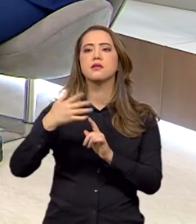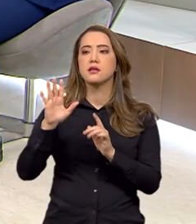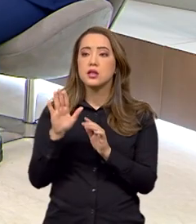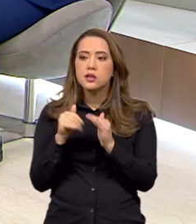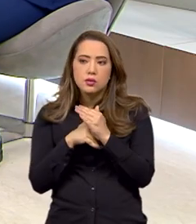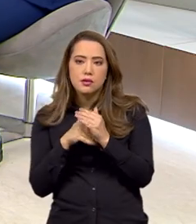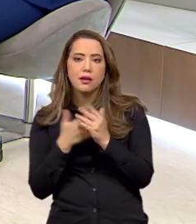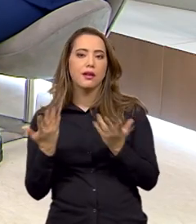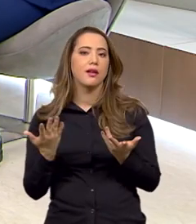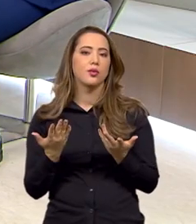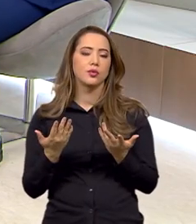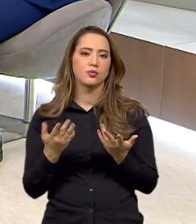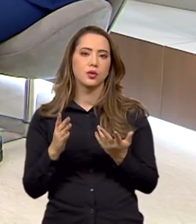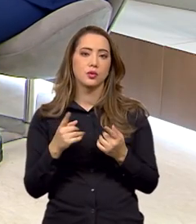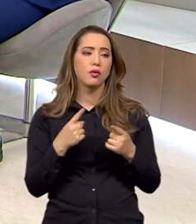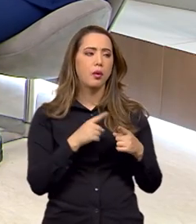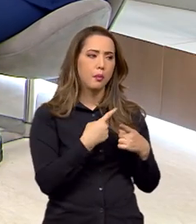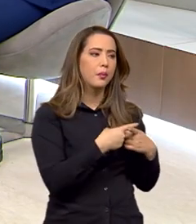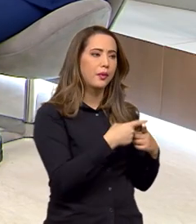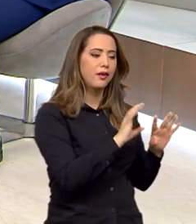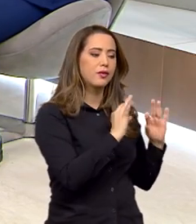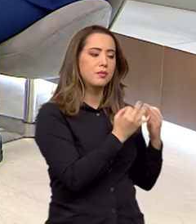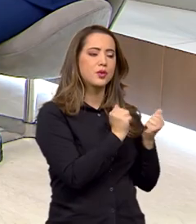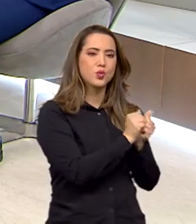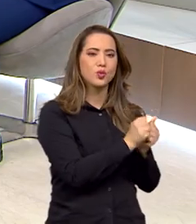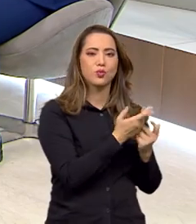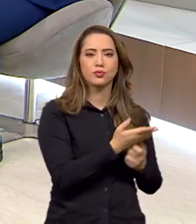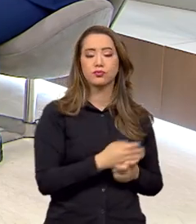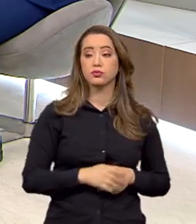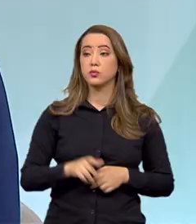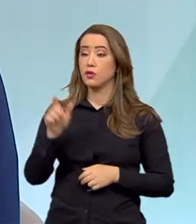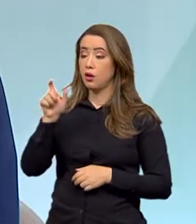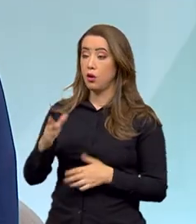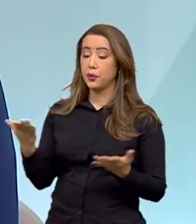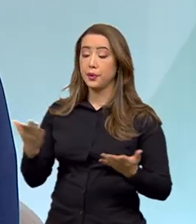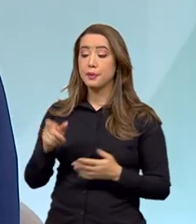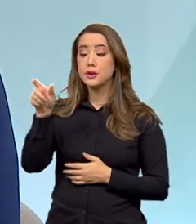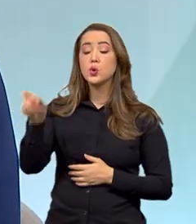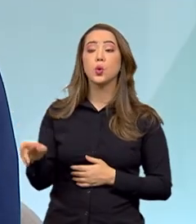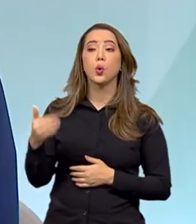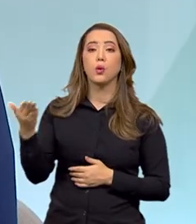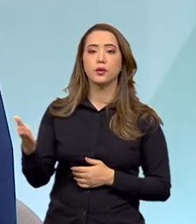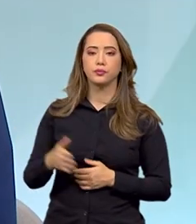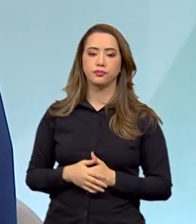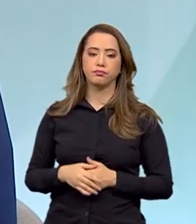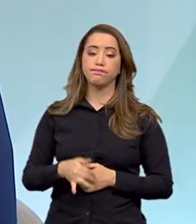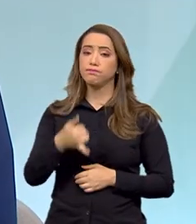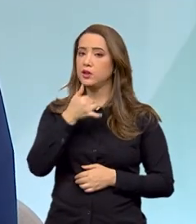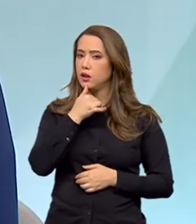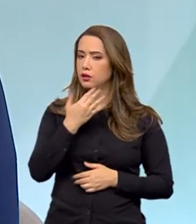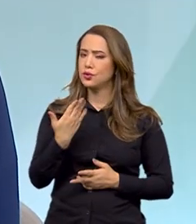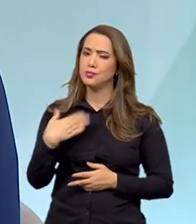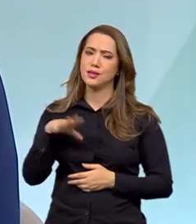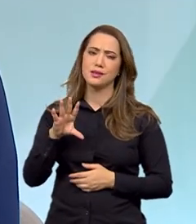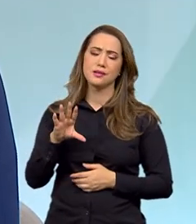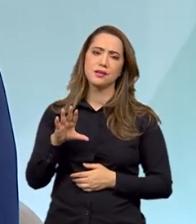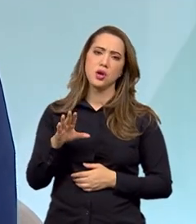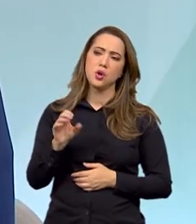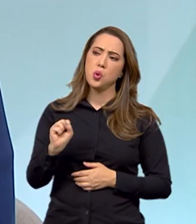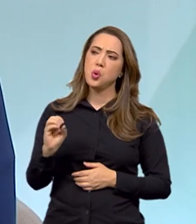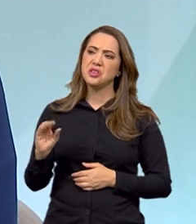Exatamente. E aí, vou na direção da sua pergunta, o perfil, né? Infelizmente, 80% a 90%